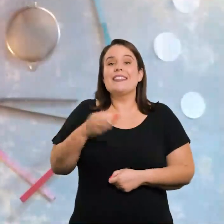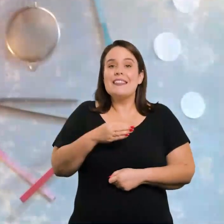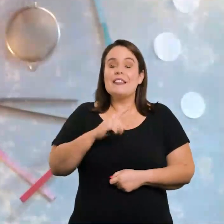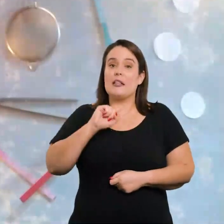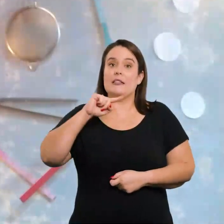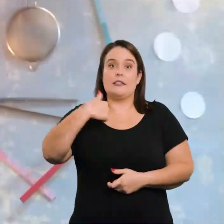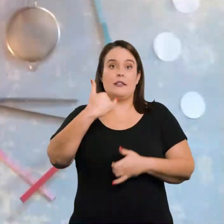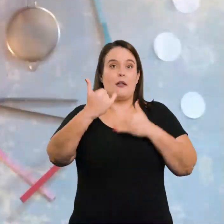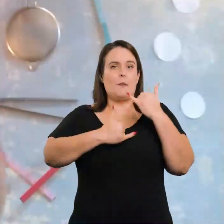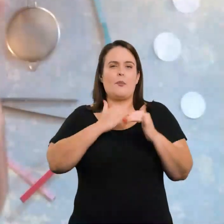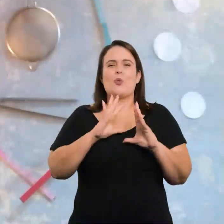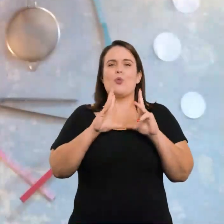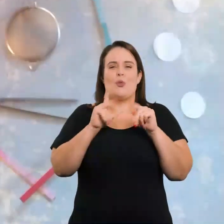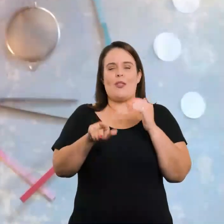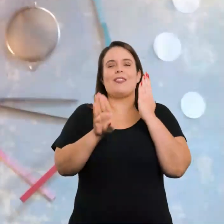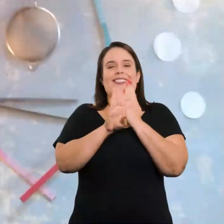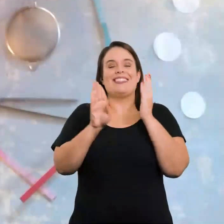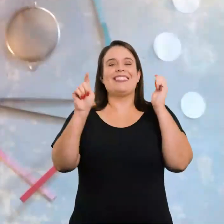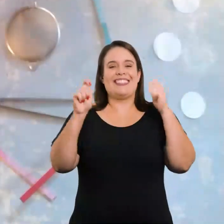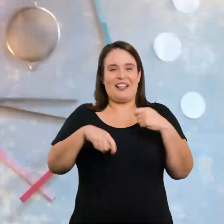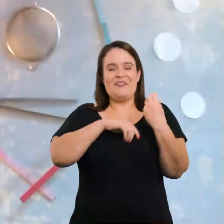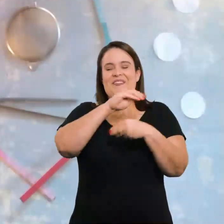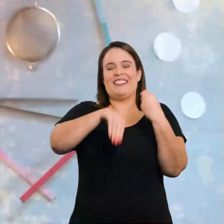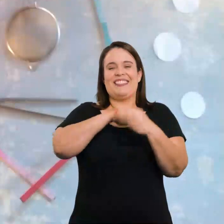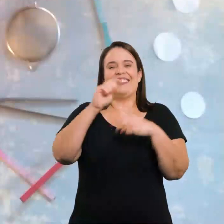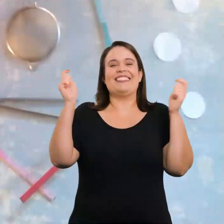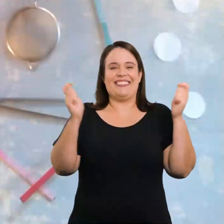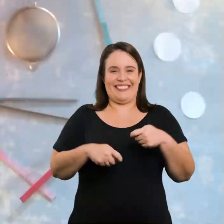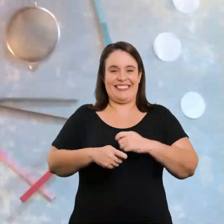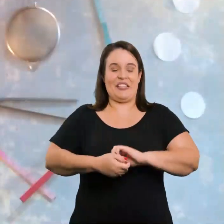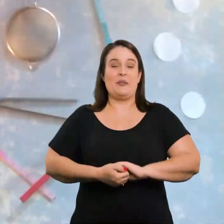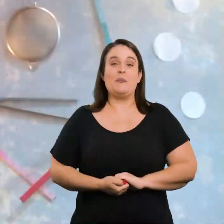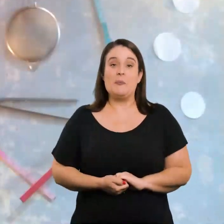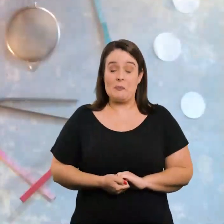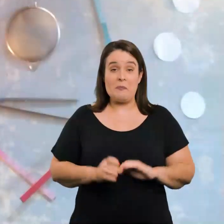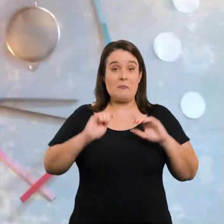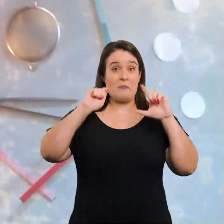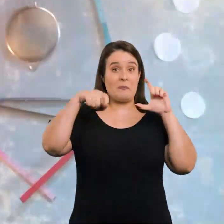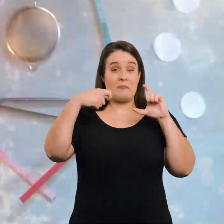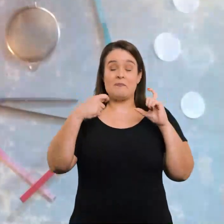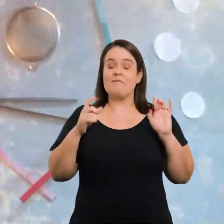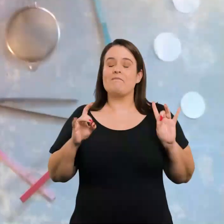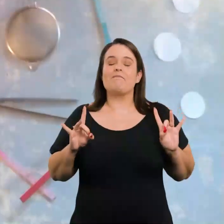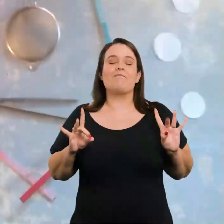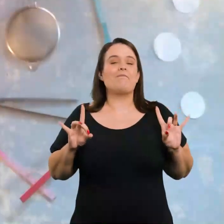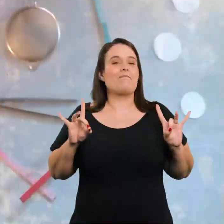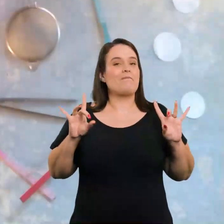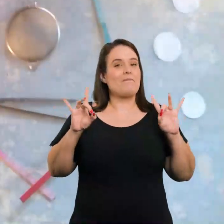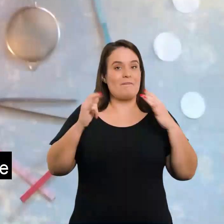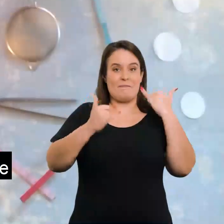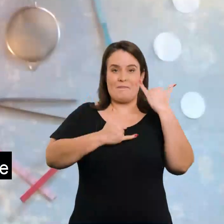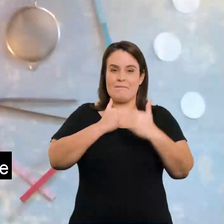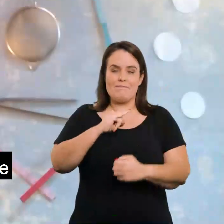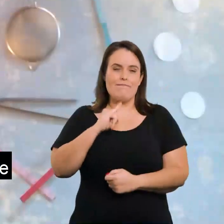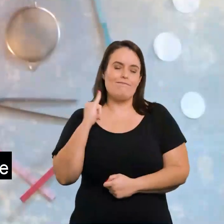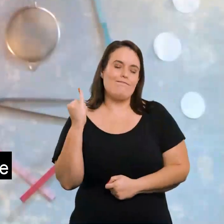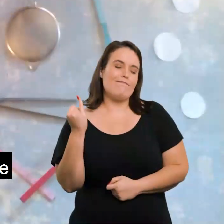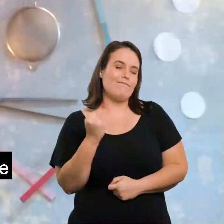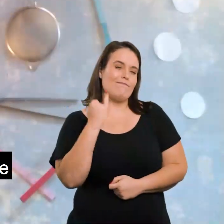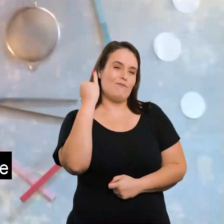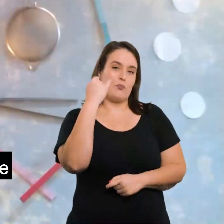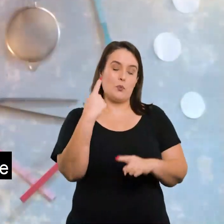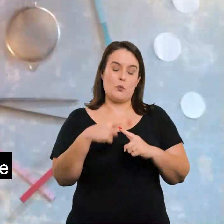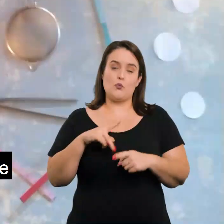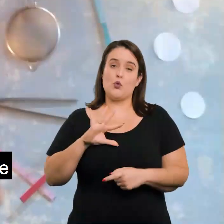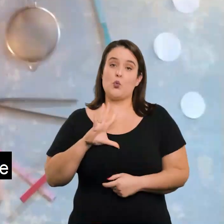e a gente brinca, tudo é descoberta, então a gente pode misturar tudo. E esse vídeo é especial, essa brincadeira é muito